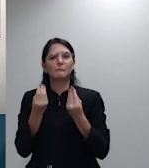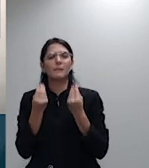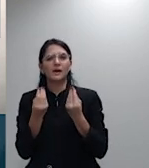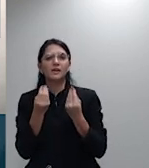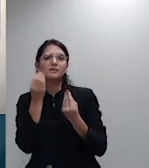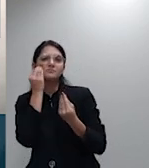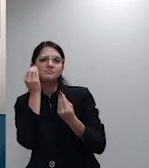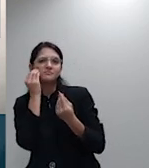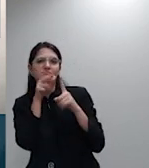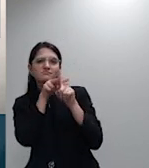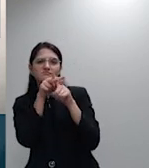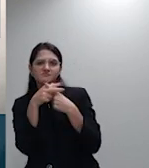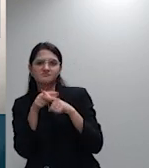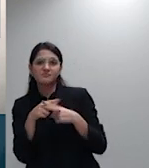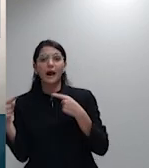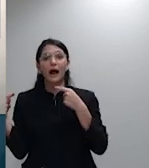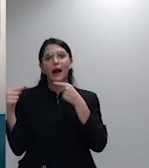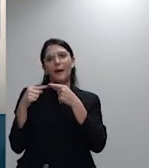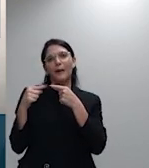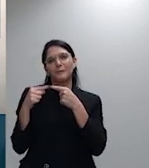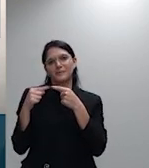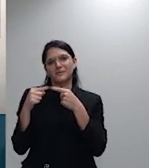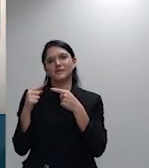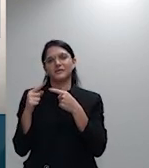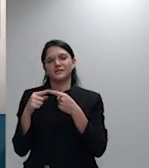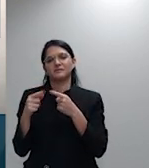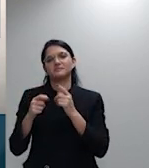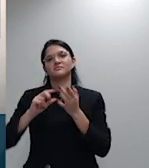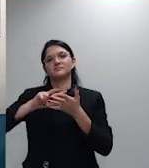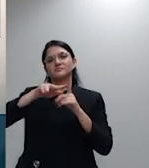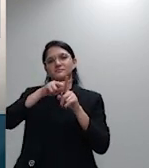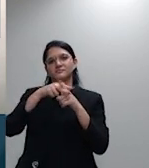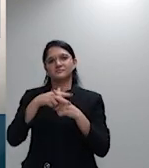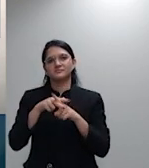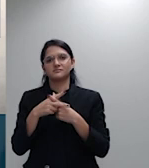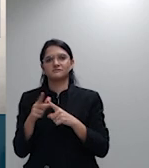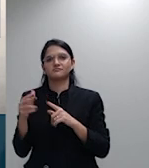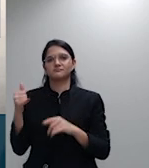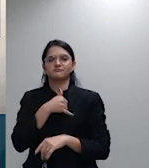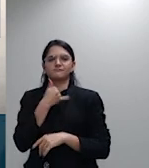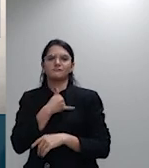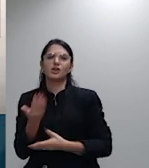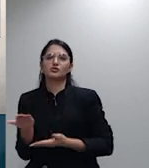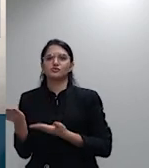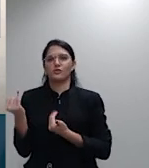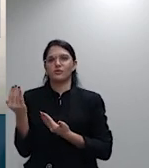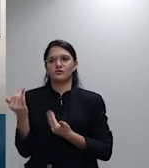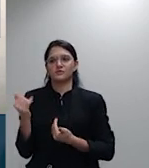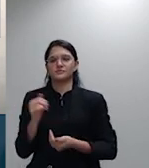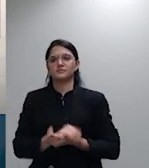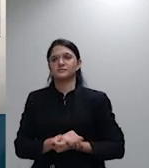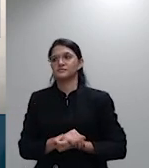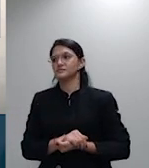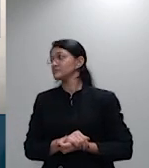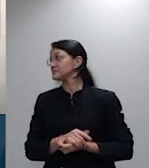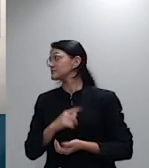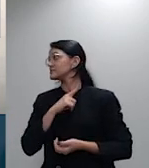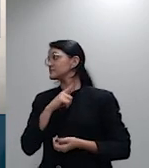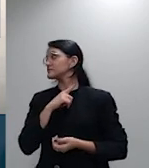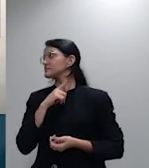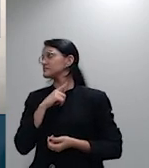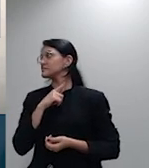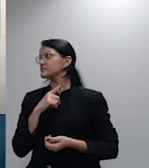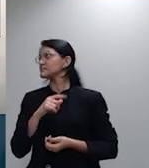reajustes ínfimos para as faixas etárias mais jovens e acumulando para o idoso no caso dos altos por exemplo